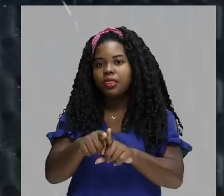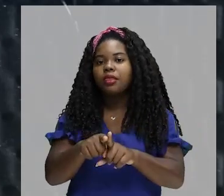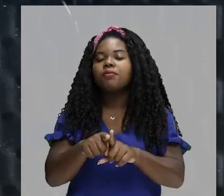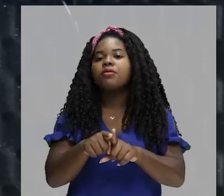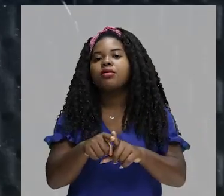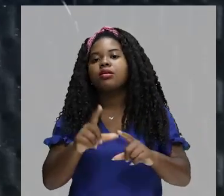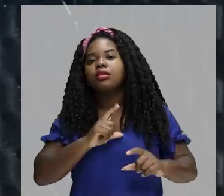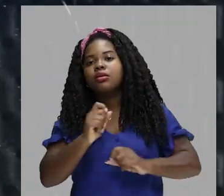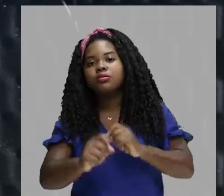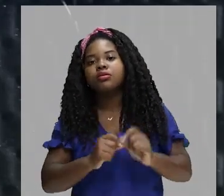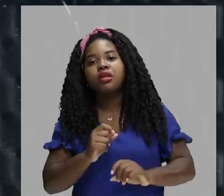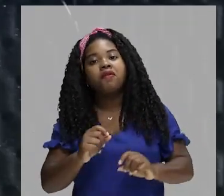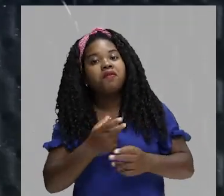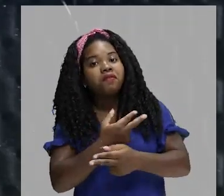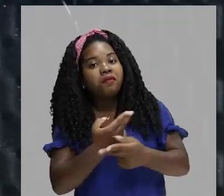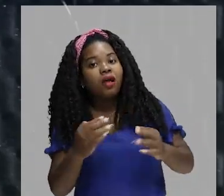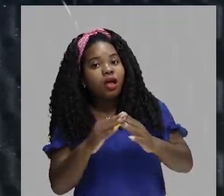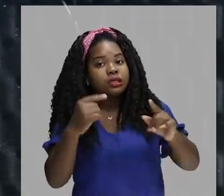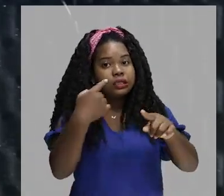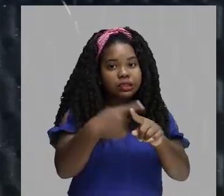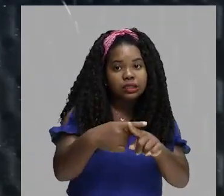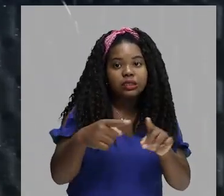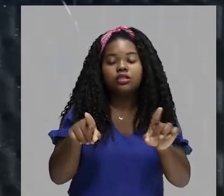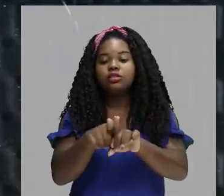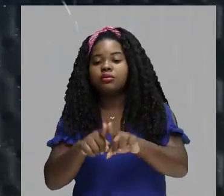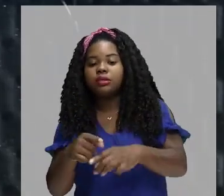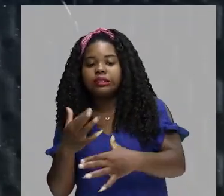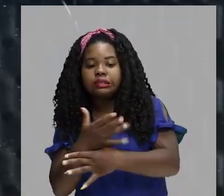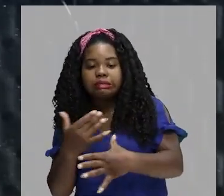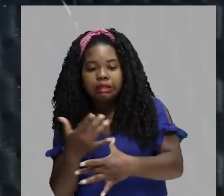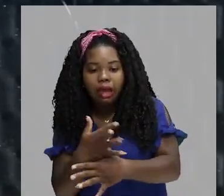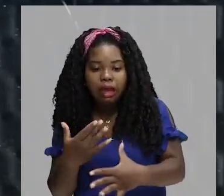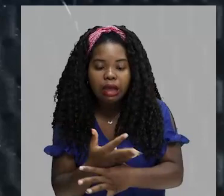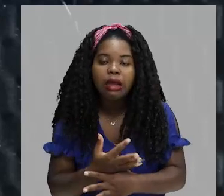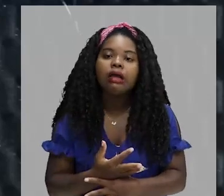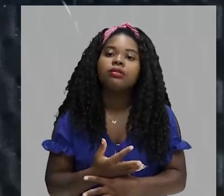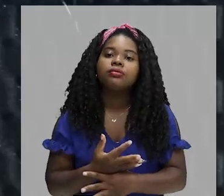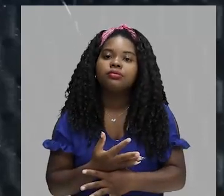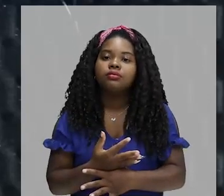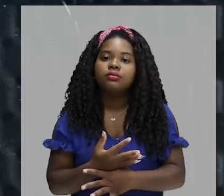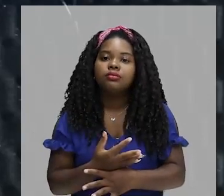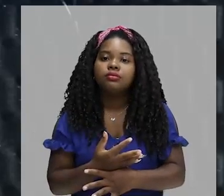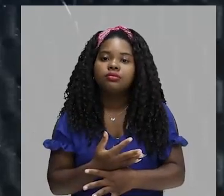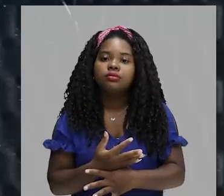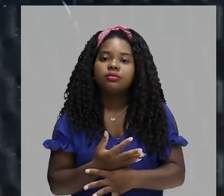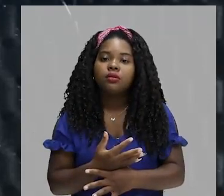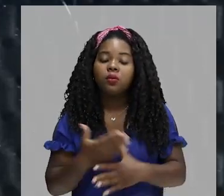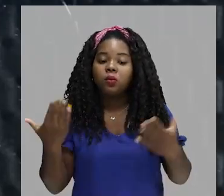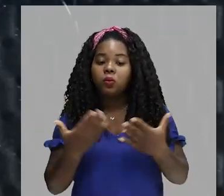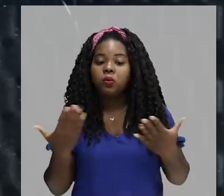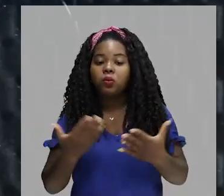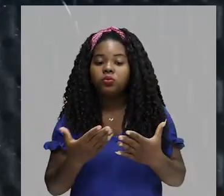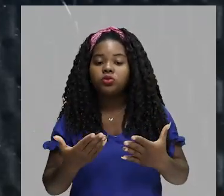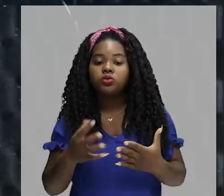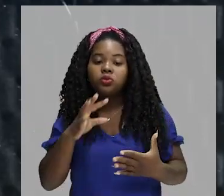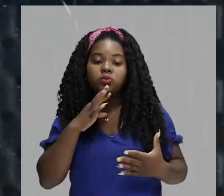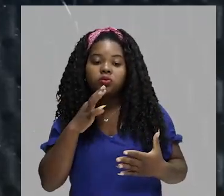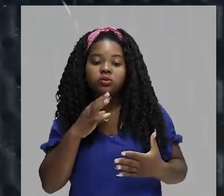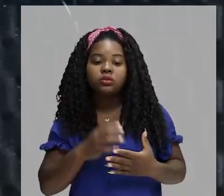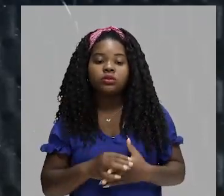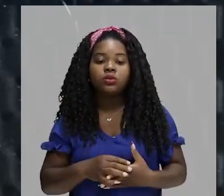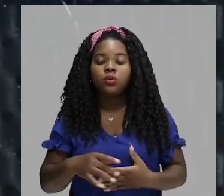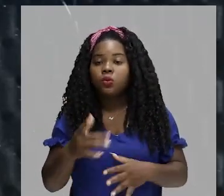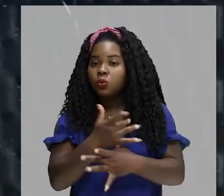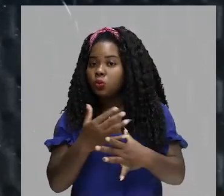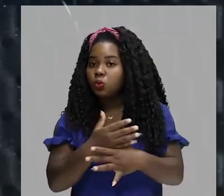templos, cidade, como é o caso da capital do Império Azteca, Teixinoclã, hoje conhecida como Cidade do México,